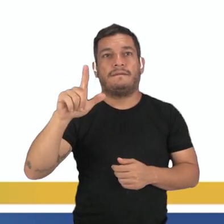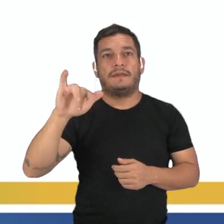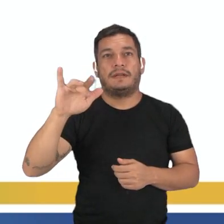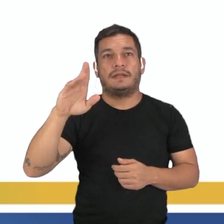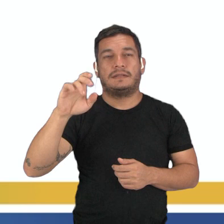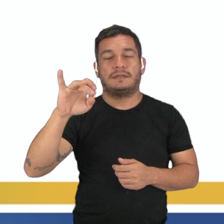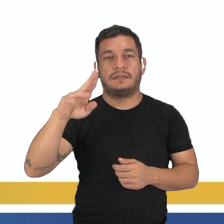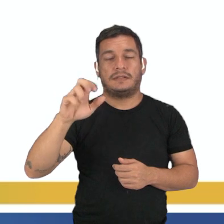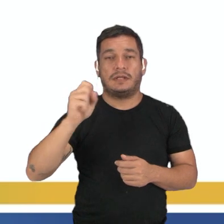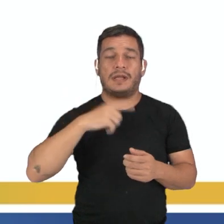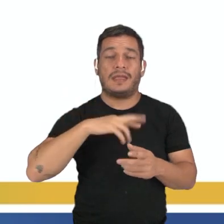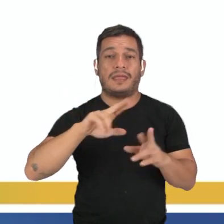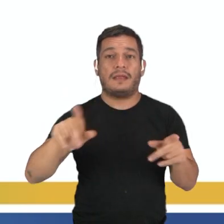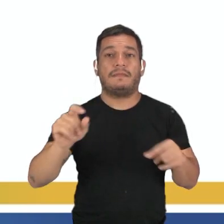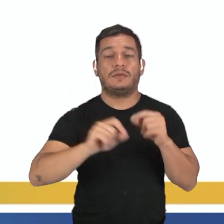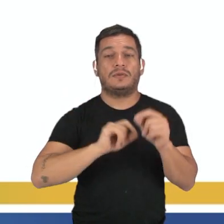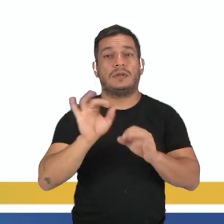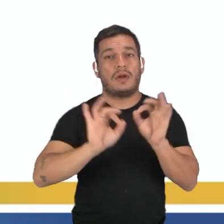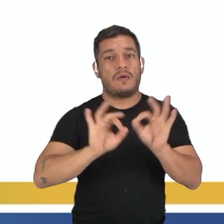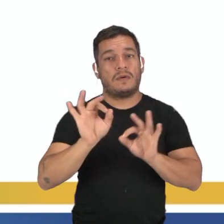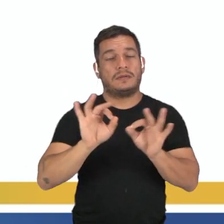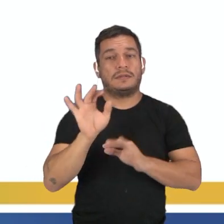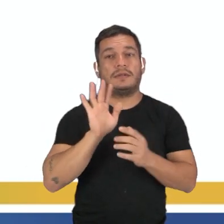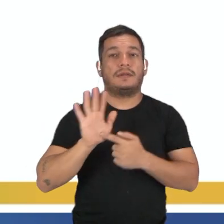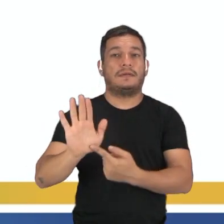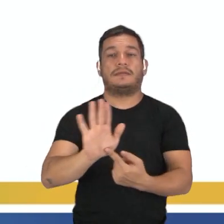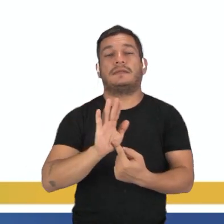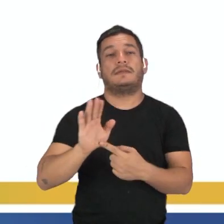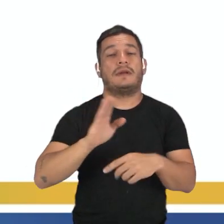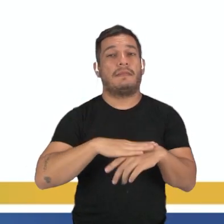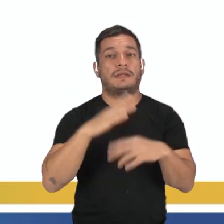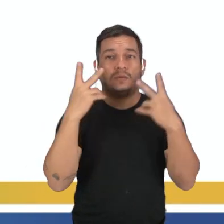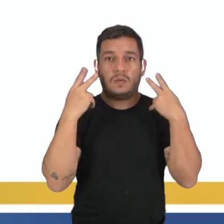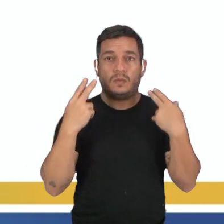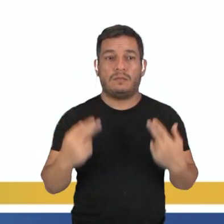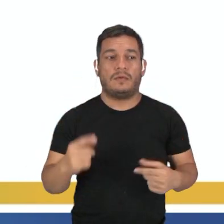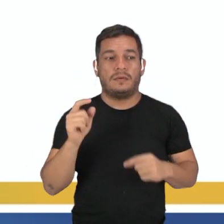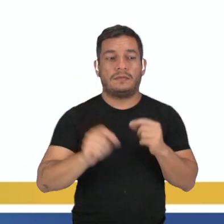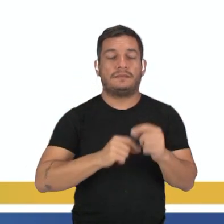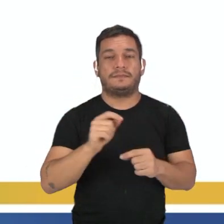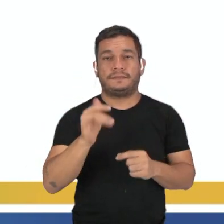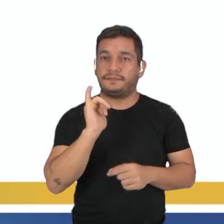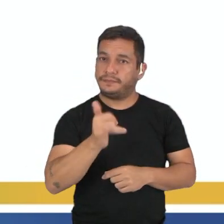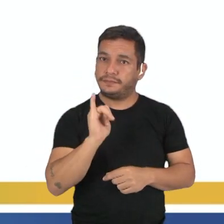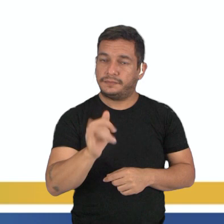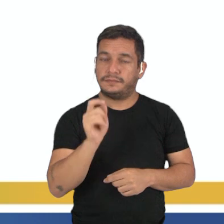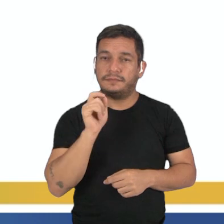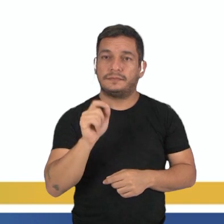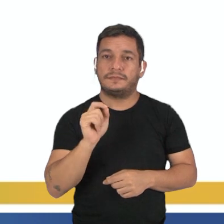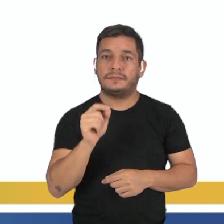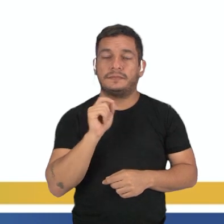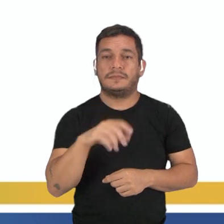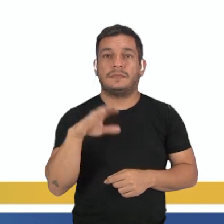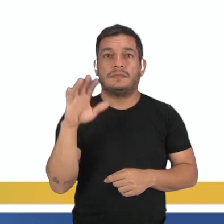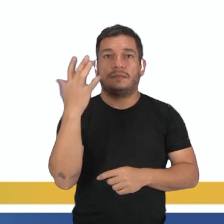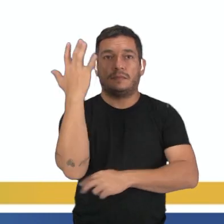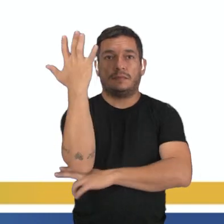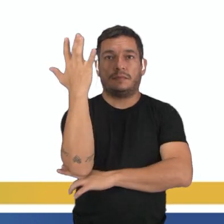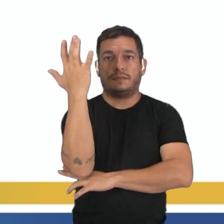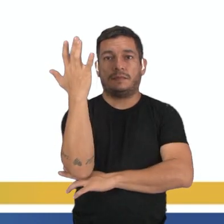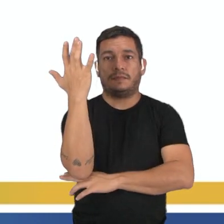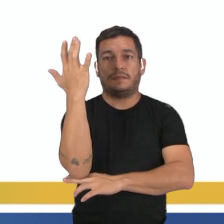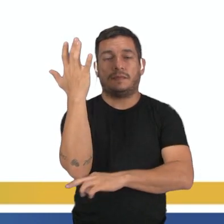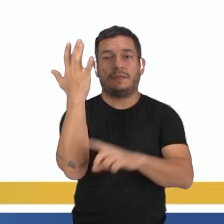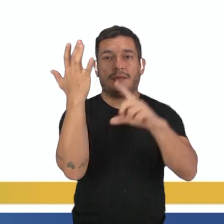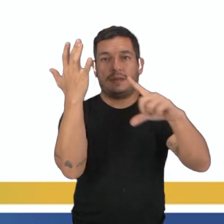à morfologia, em relação ao formato que elas apresentam. A mais comum vai ser, como eu já disse para vocês, as samambaias, que a gente vai